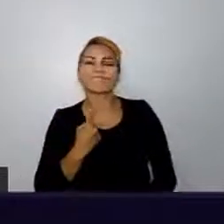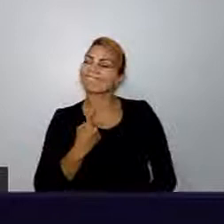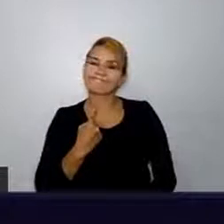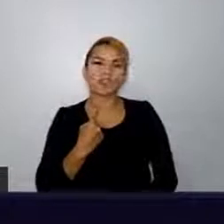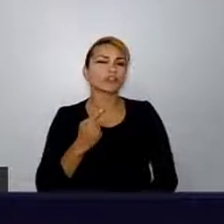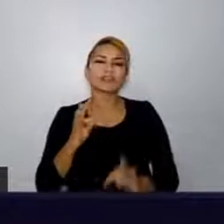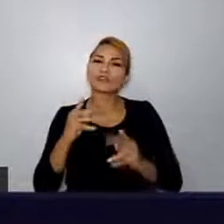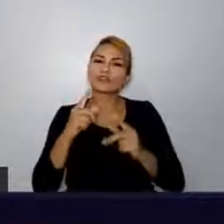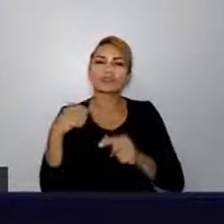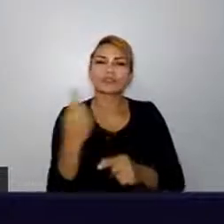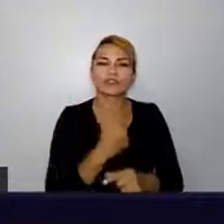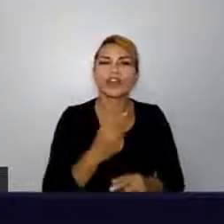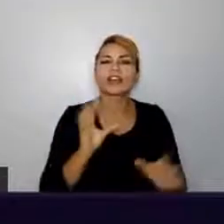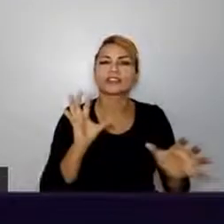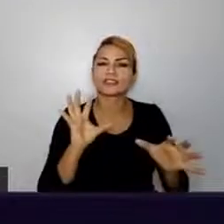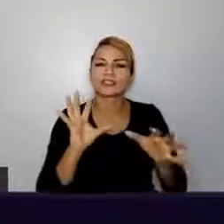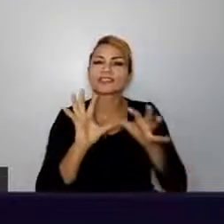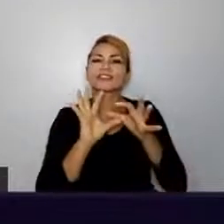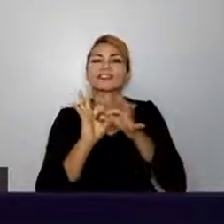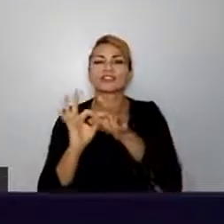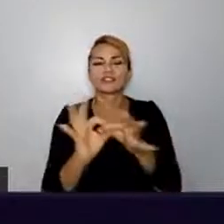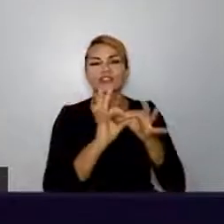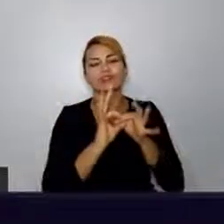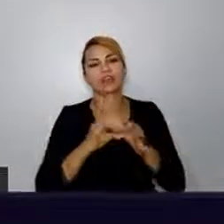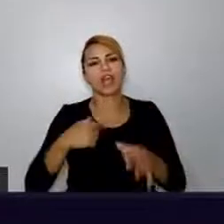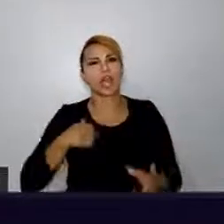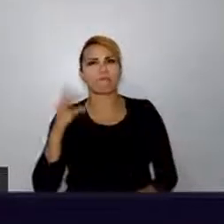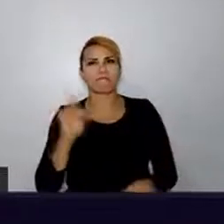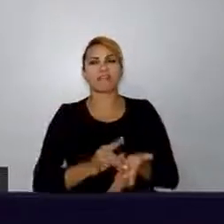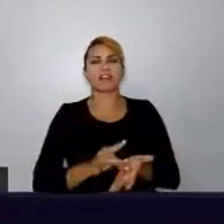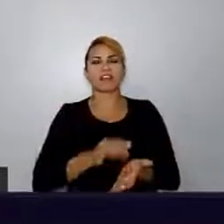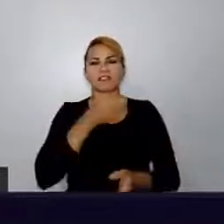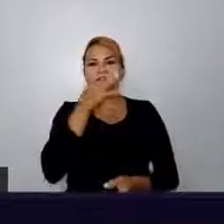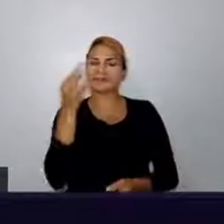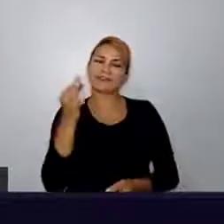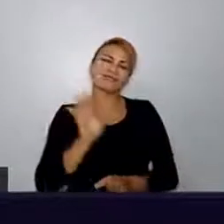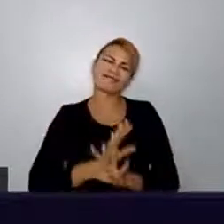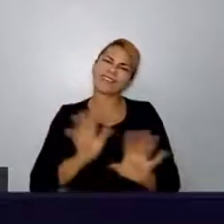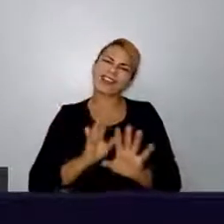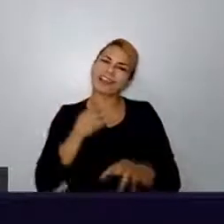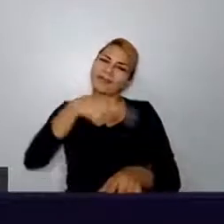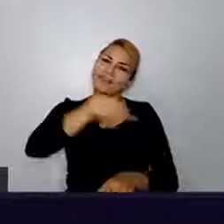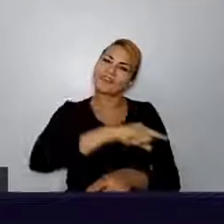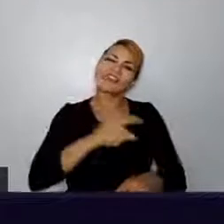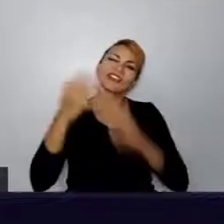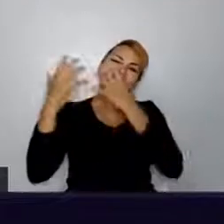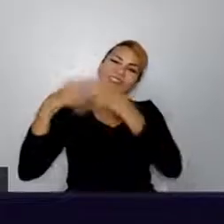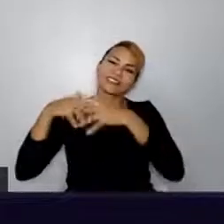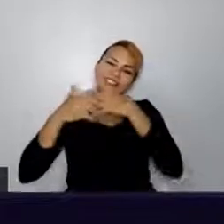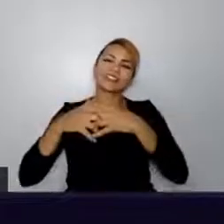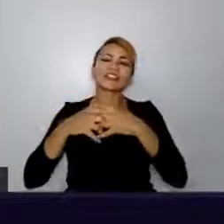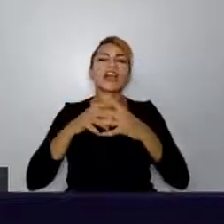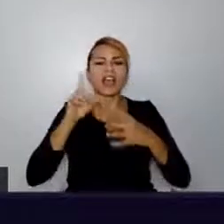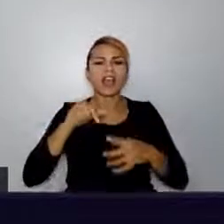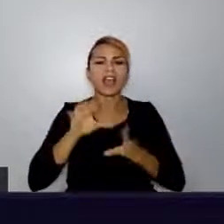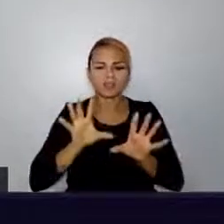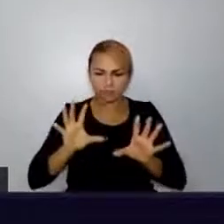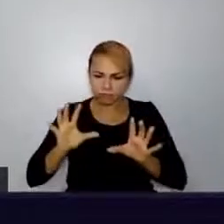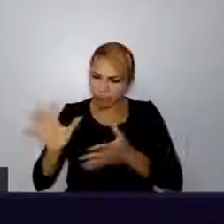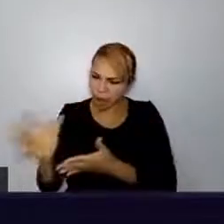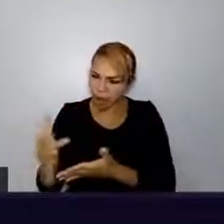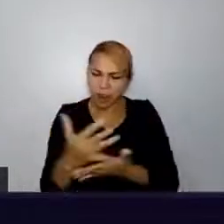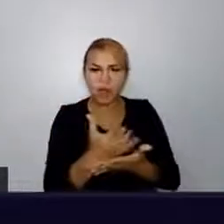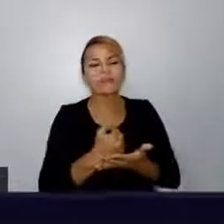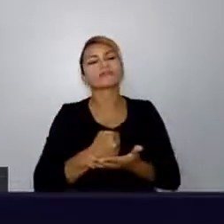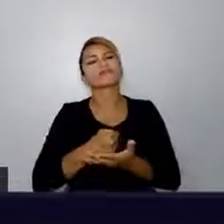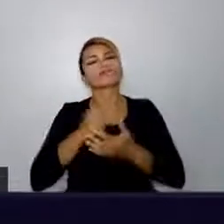Eu não tenho a verdade absoluta e tudo isso aqui é um conjunto de reflexões, de conversas que